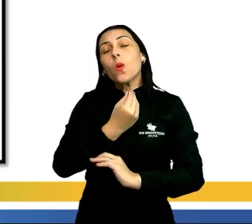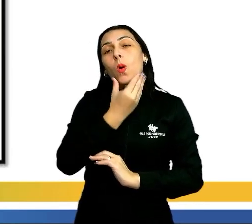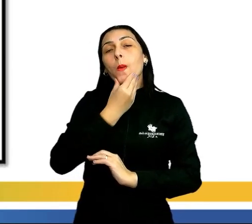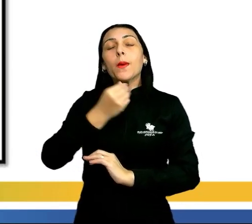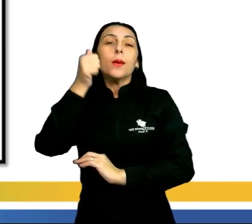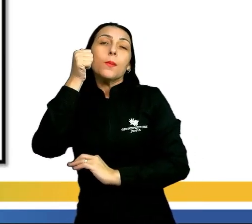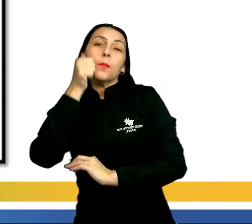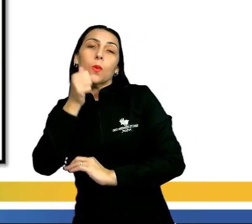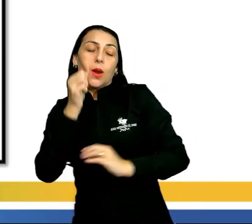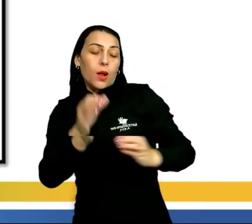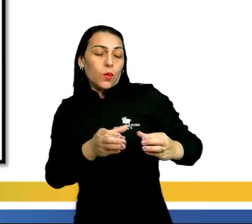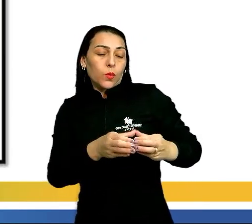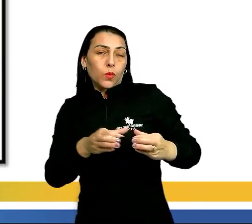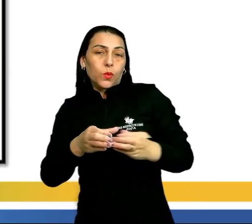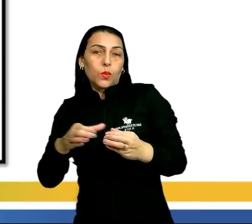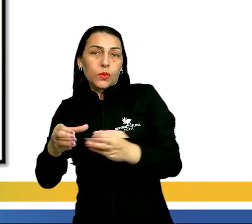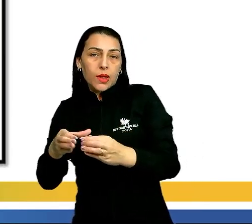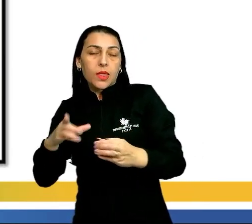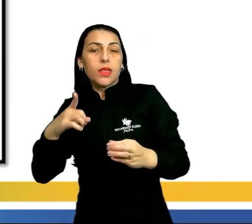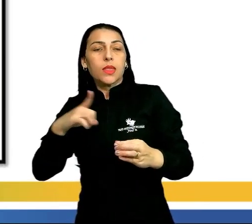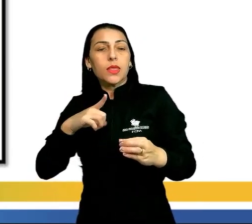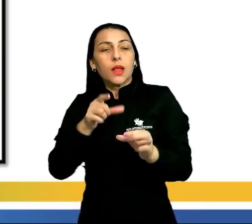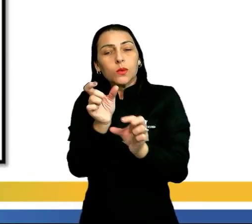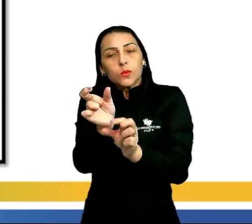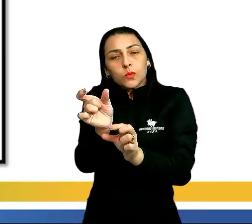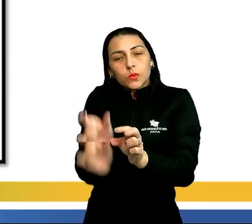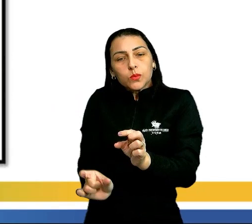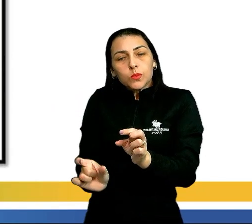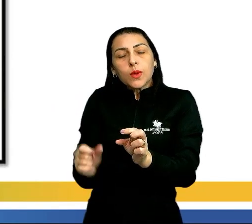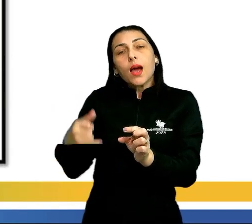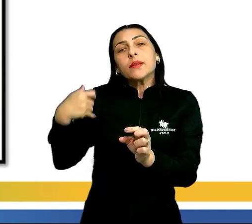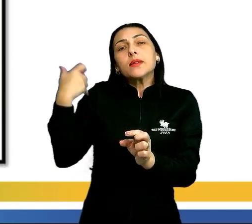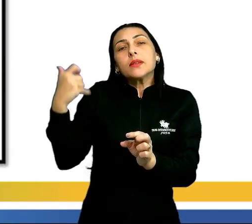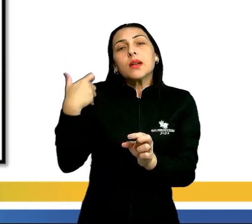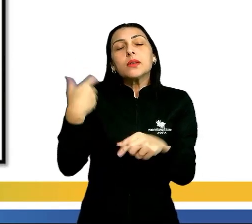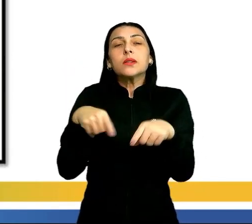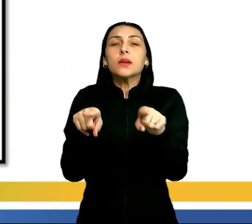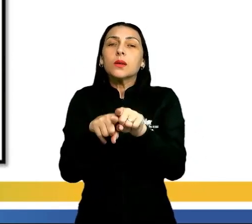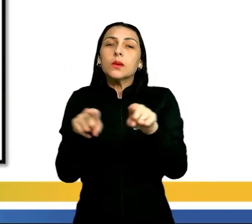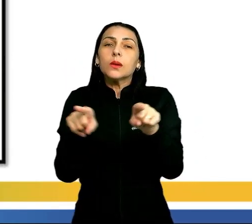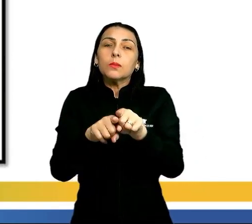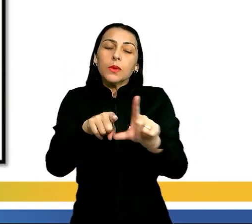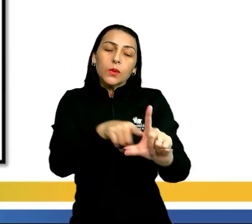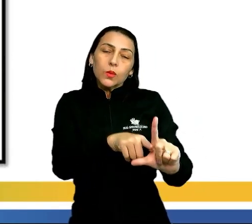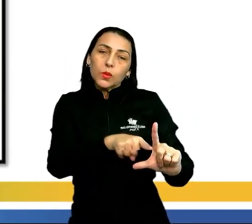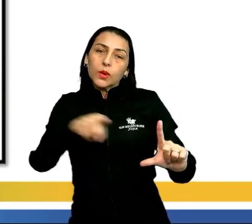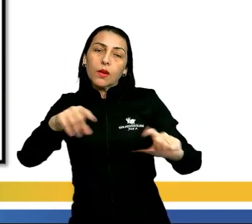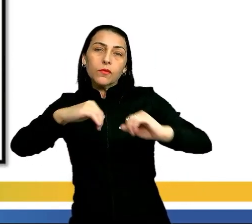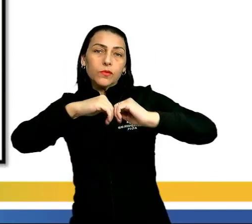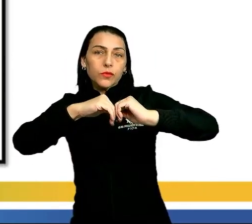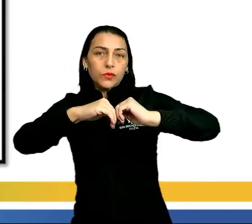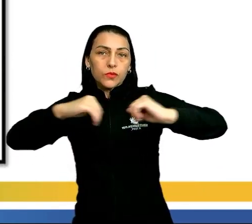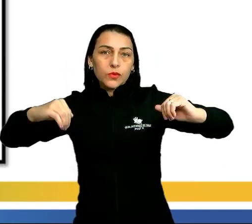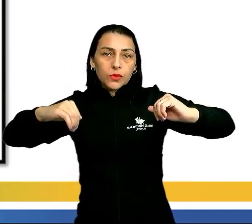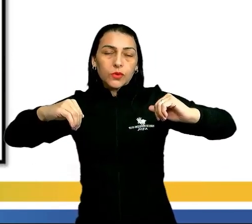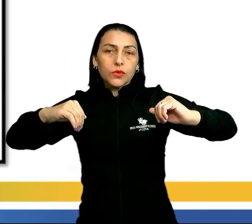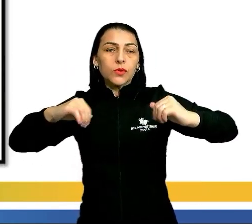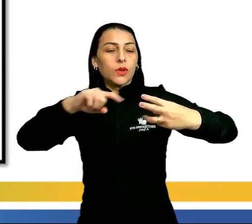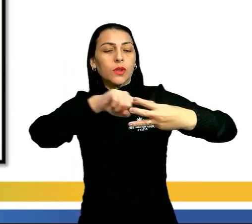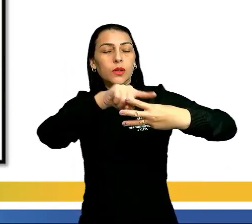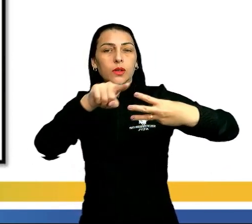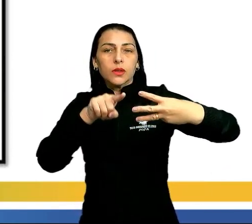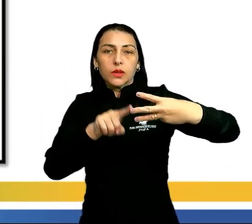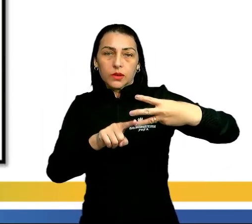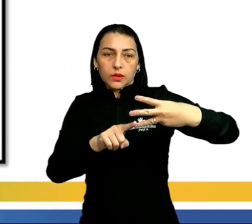do outro lado as mulheres, onde nós vamos ter no meio as faixas de idade, e nós temos um gráfico, então, dividido aí em três